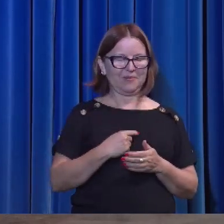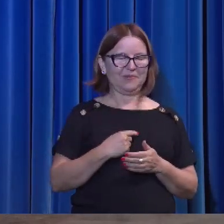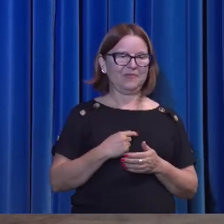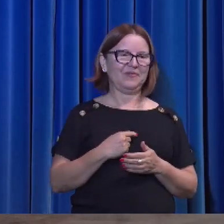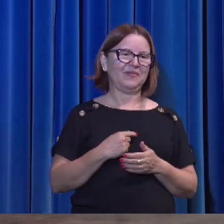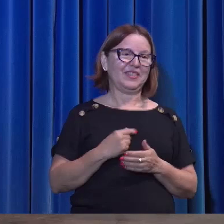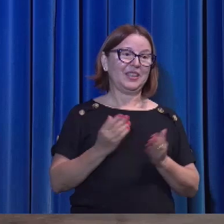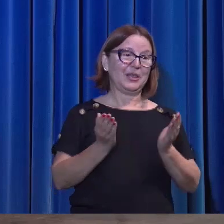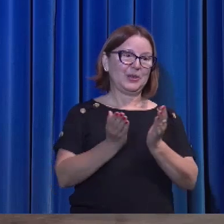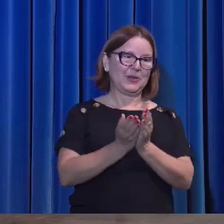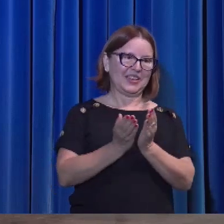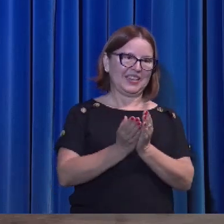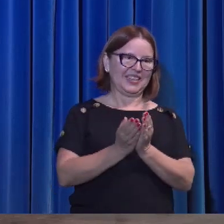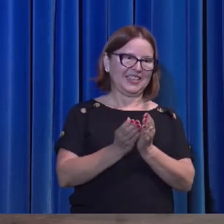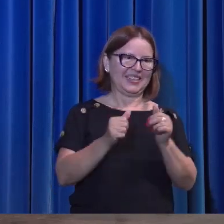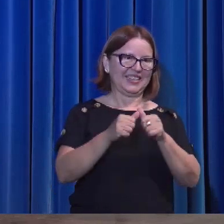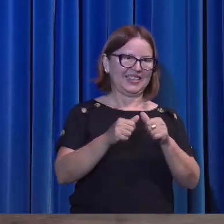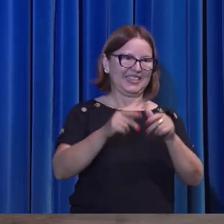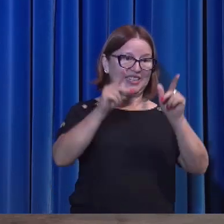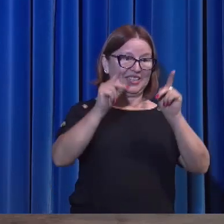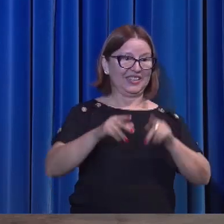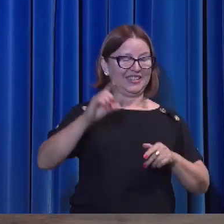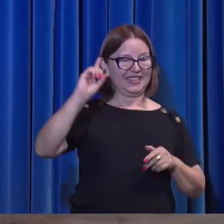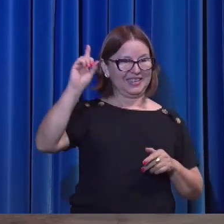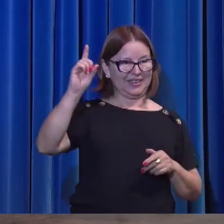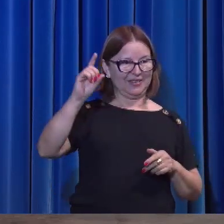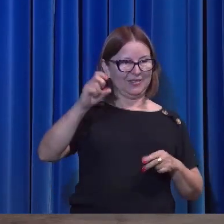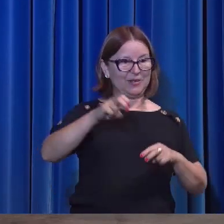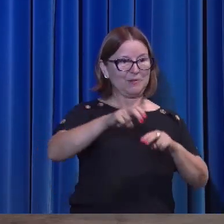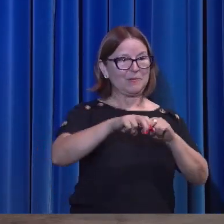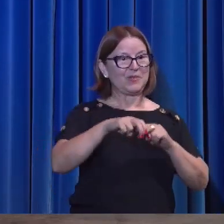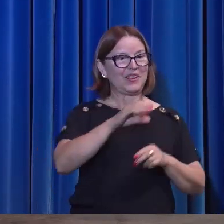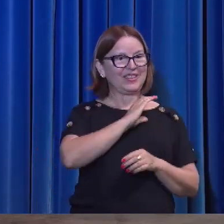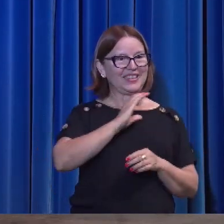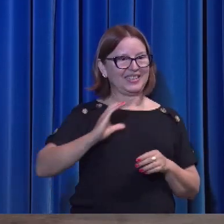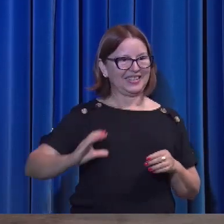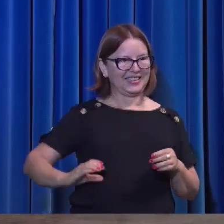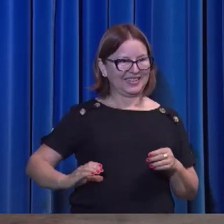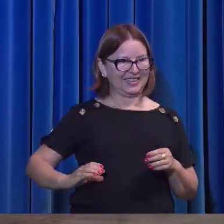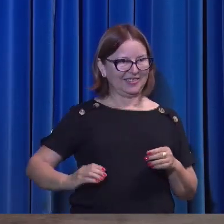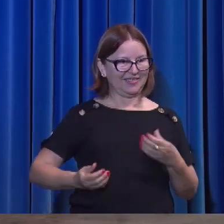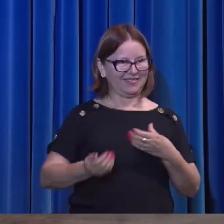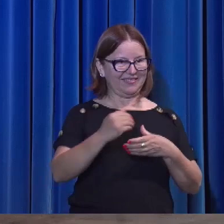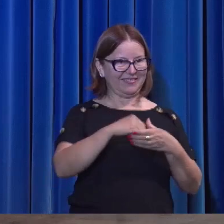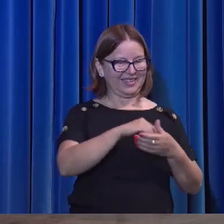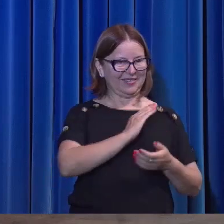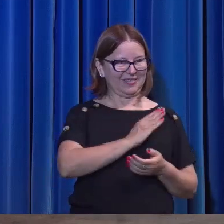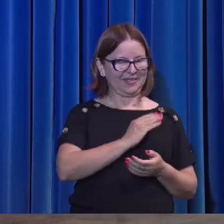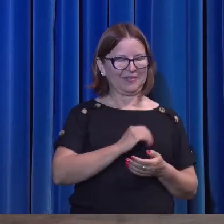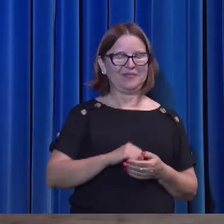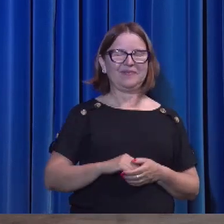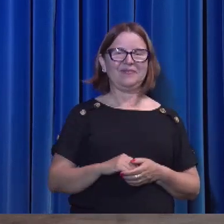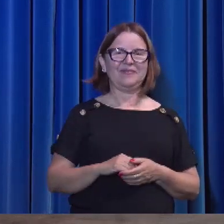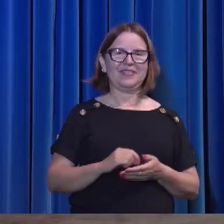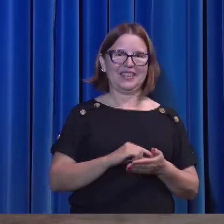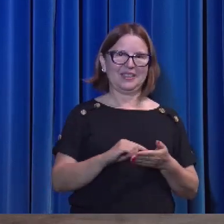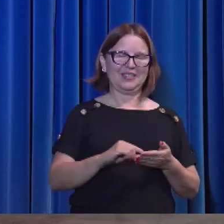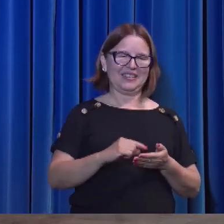Deus, pelos méritos da pessoa de Cristo que vive nele. versículo 21.